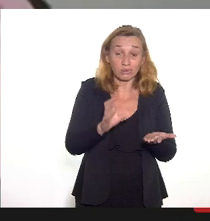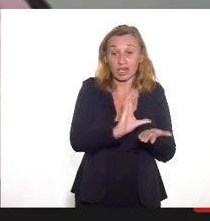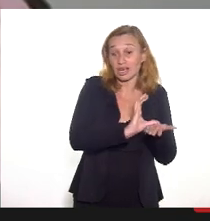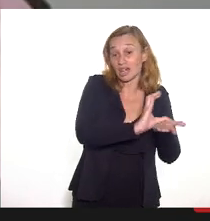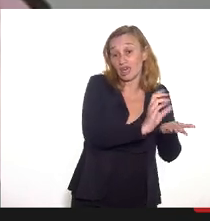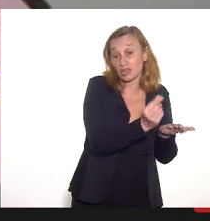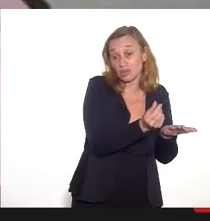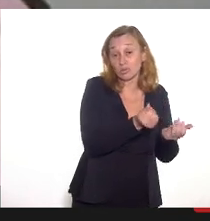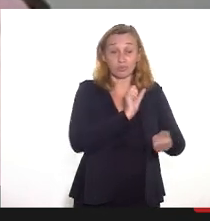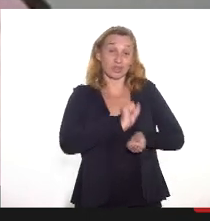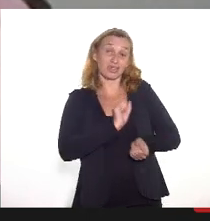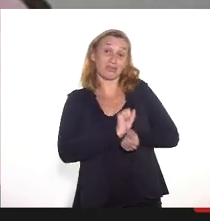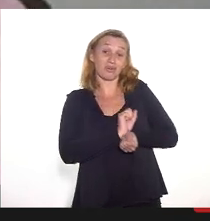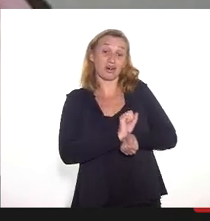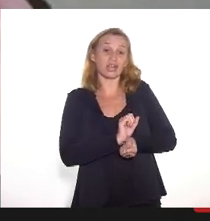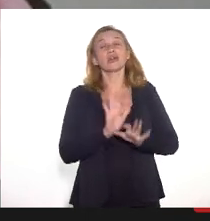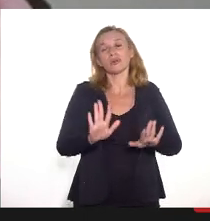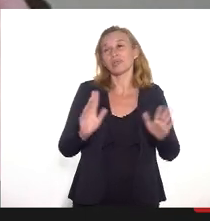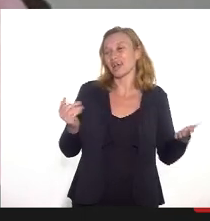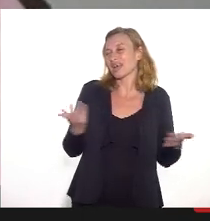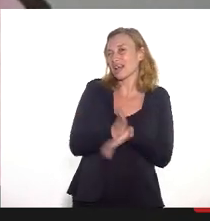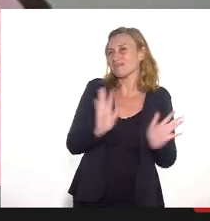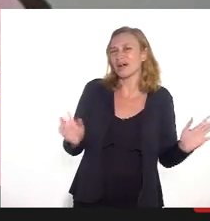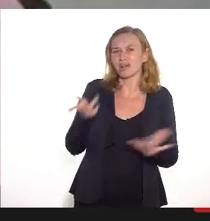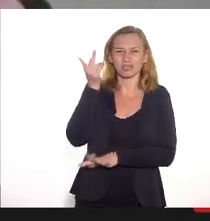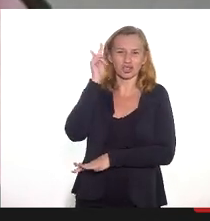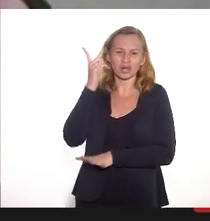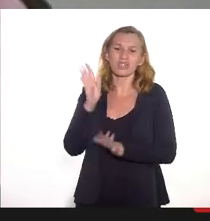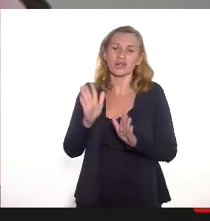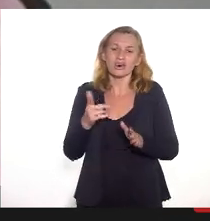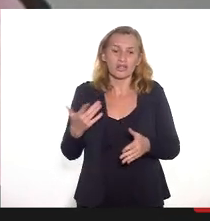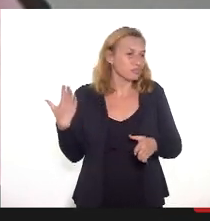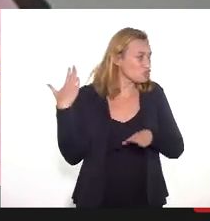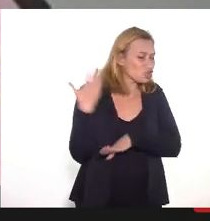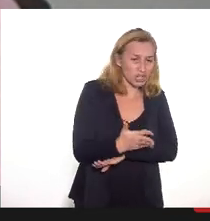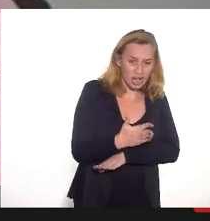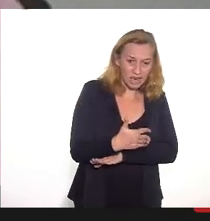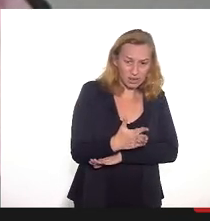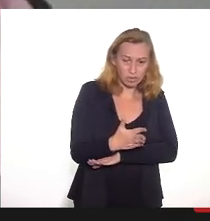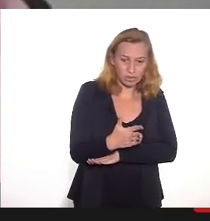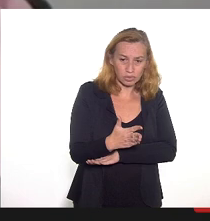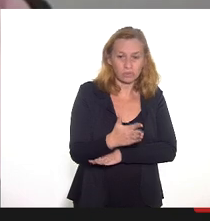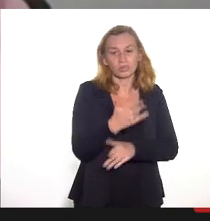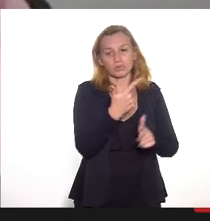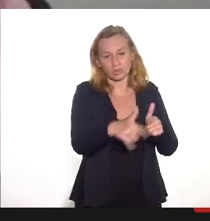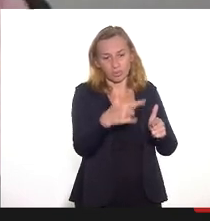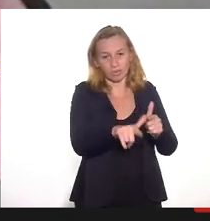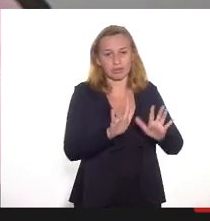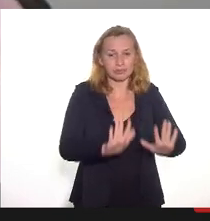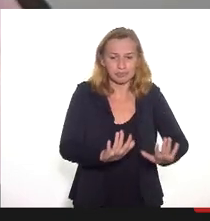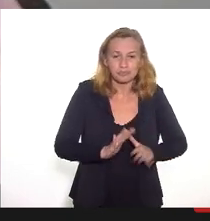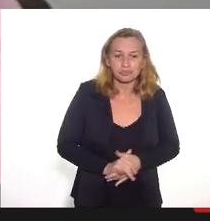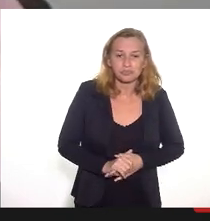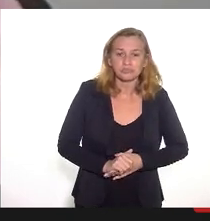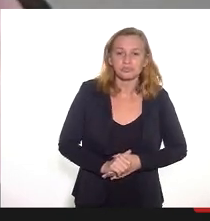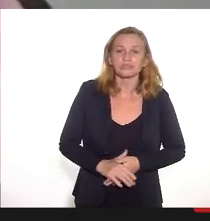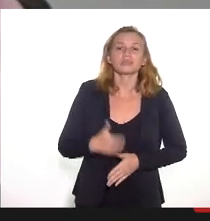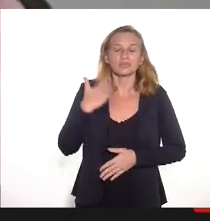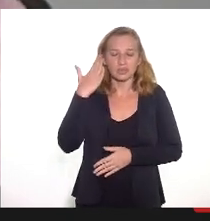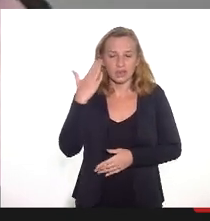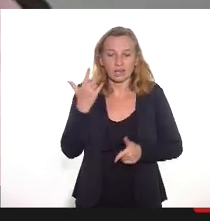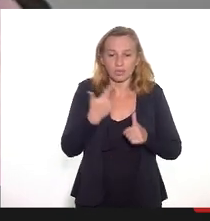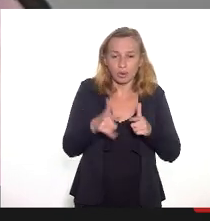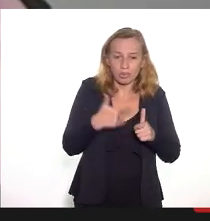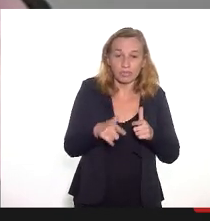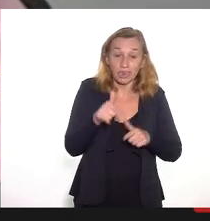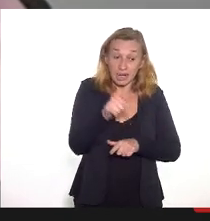aguardar, mas para acabar com essa historinha, nós vamos diretamente na ferida do problema, lá onde nós sabemos que está o problema na